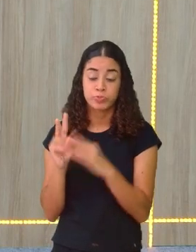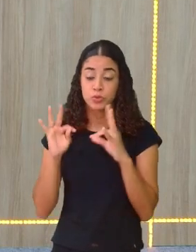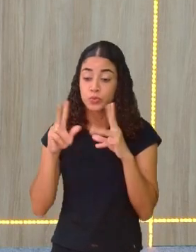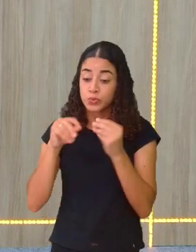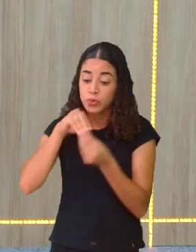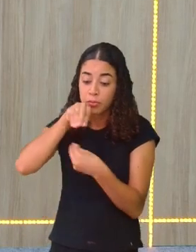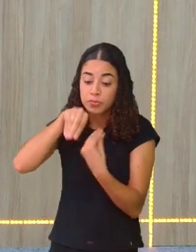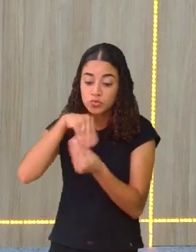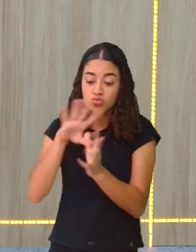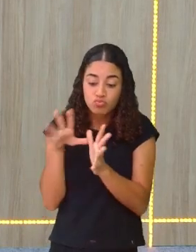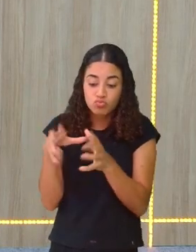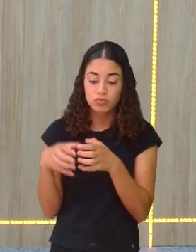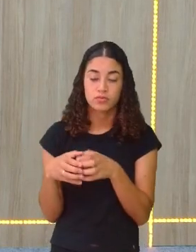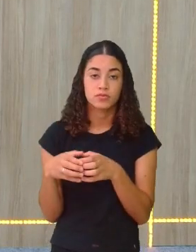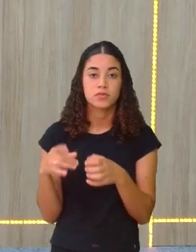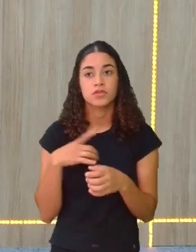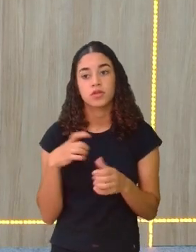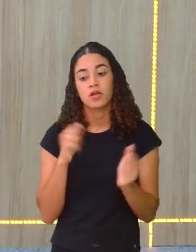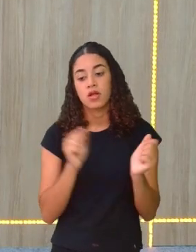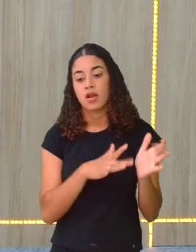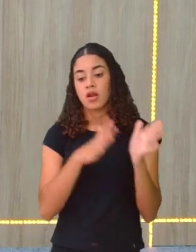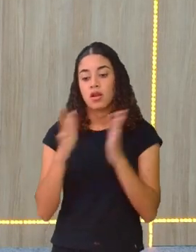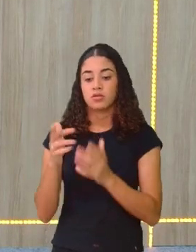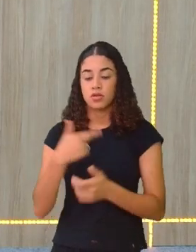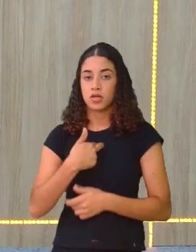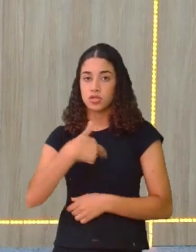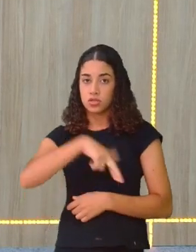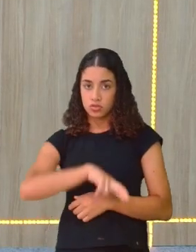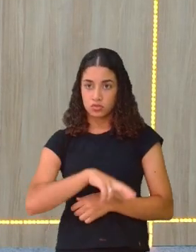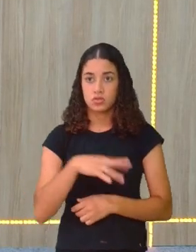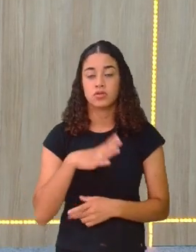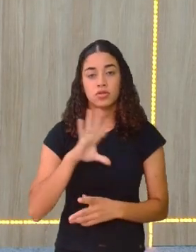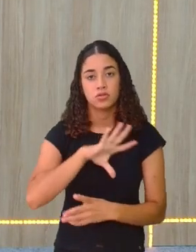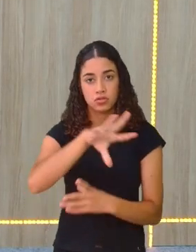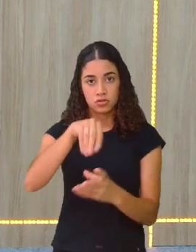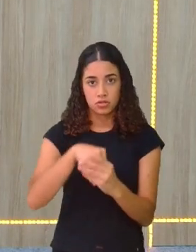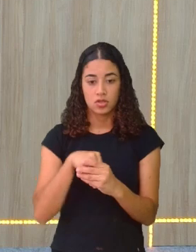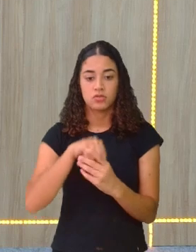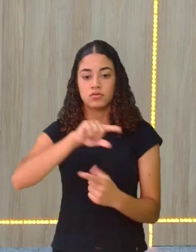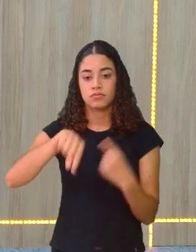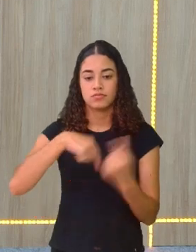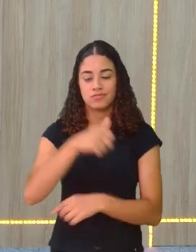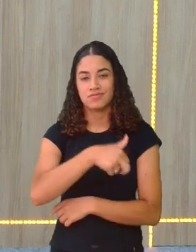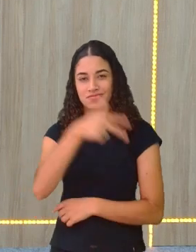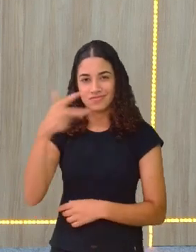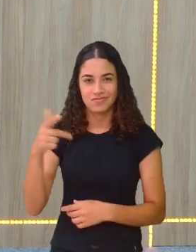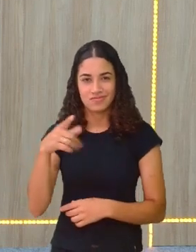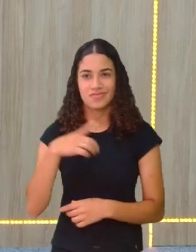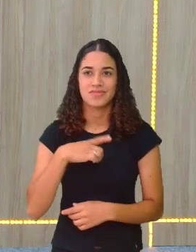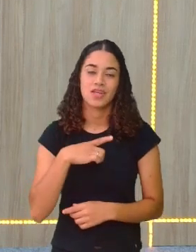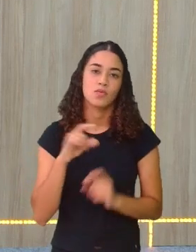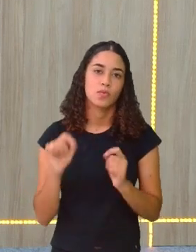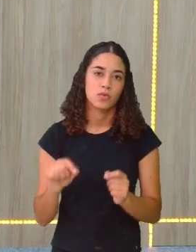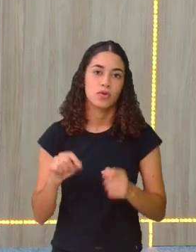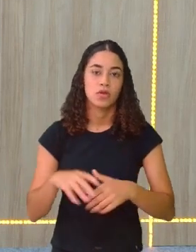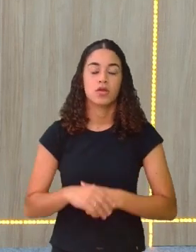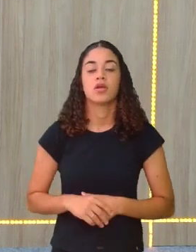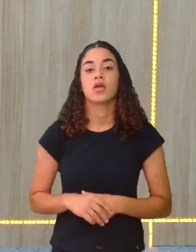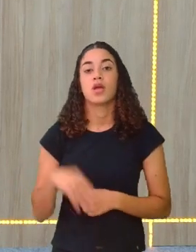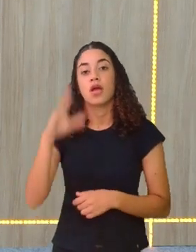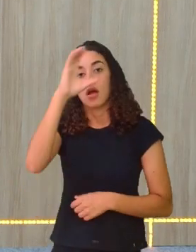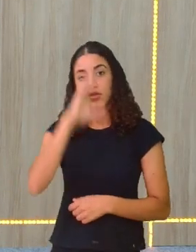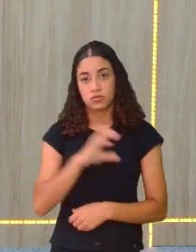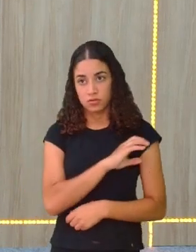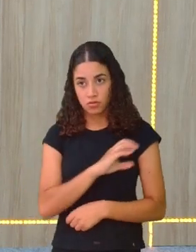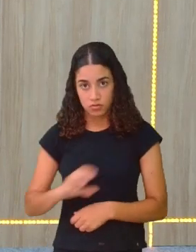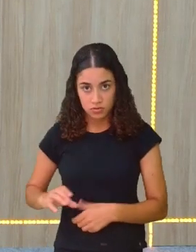junto, né? Tem um lado religioso, porque está dentro do ciclo natalino. Então, tem um lado religioso católico, né? Que traz